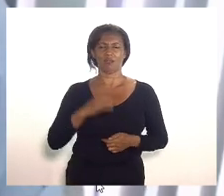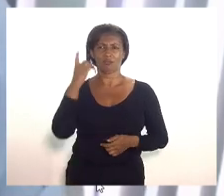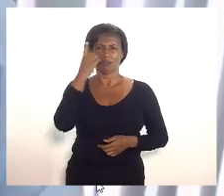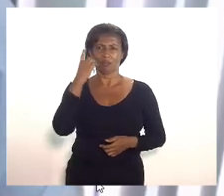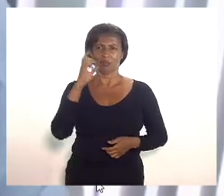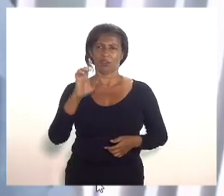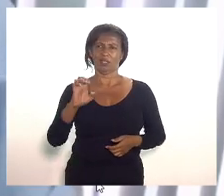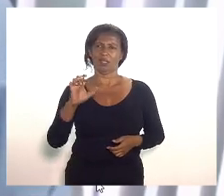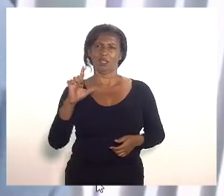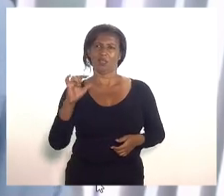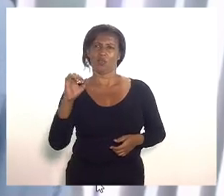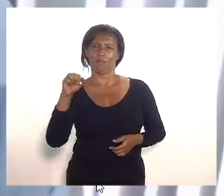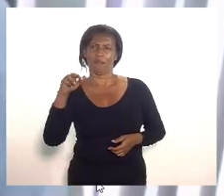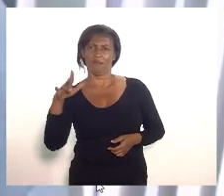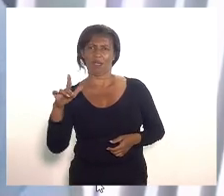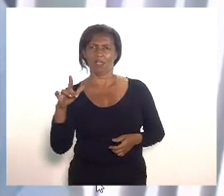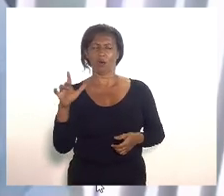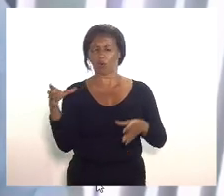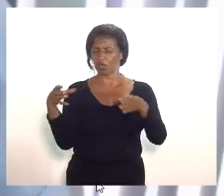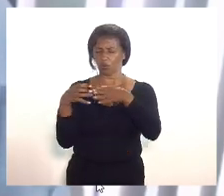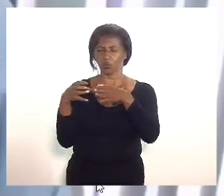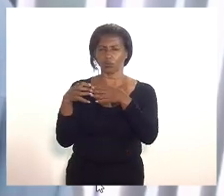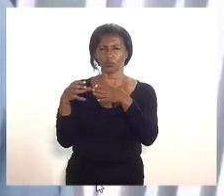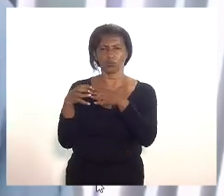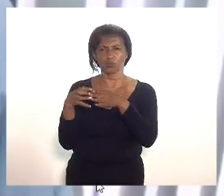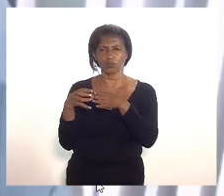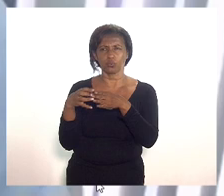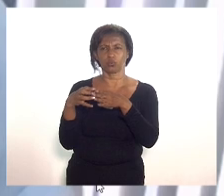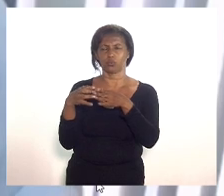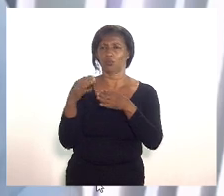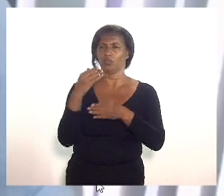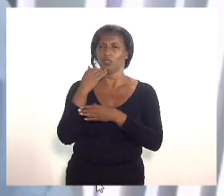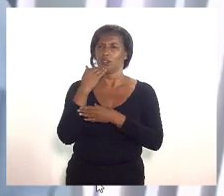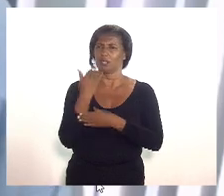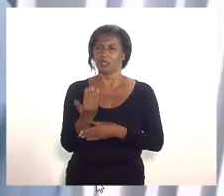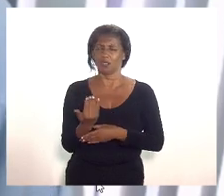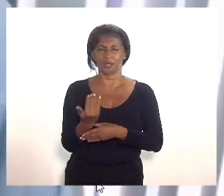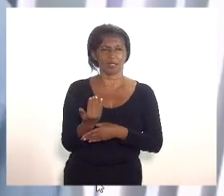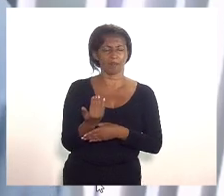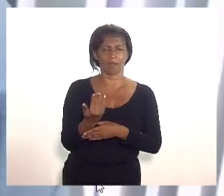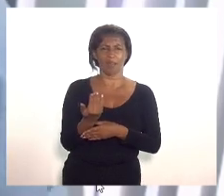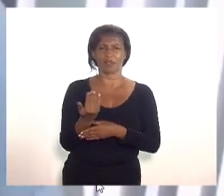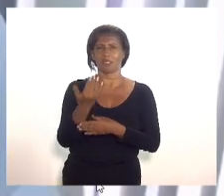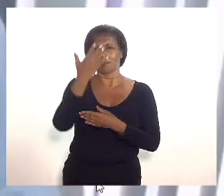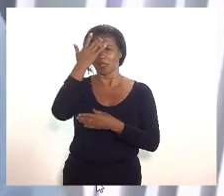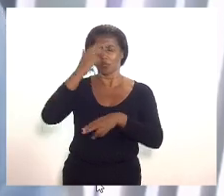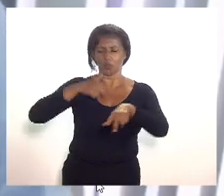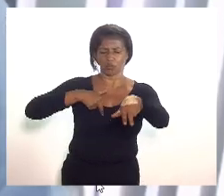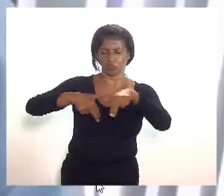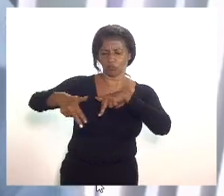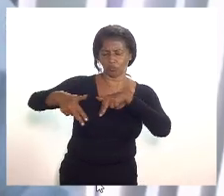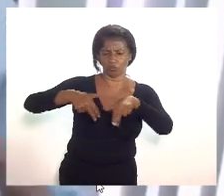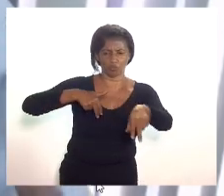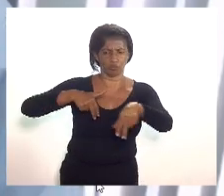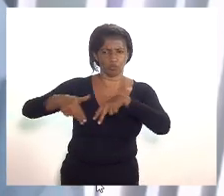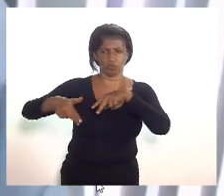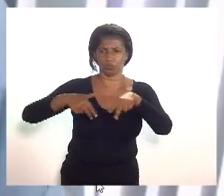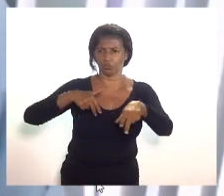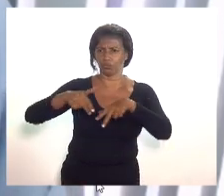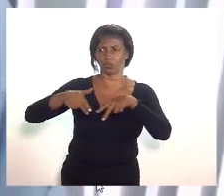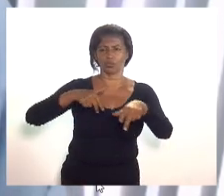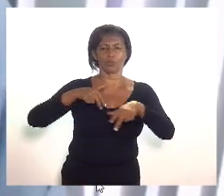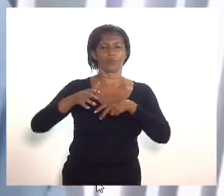conjunto de medidas mais restritivas que inibam a circulação que causem